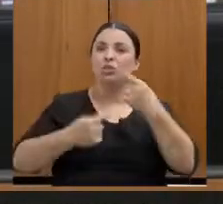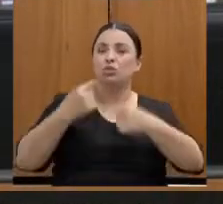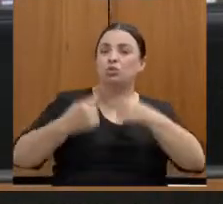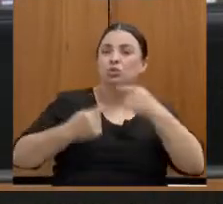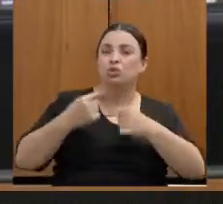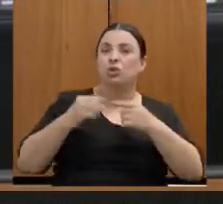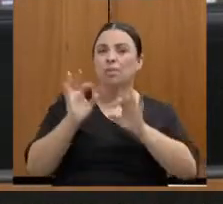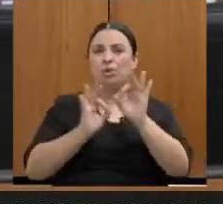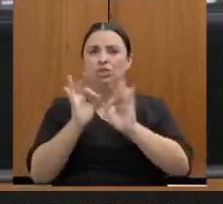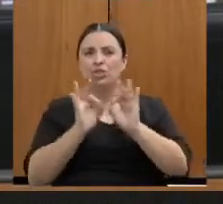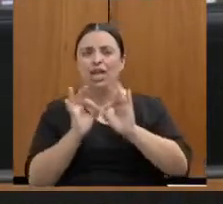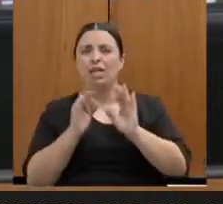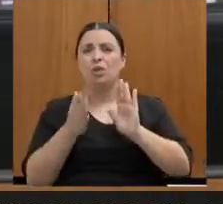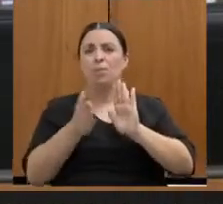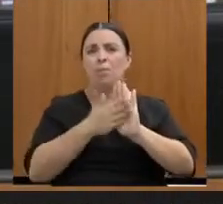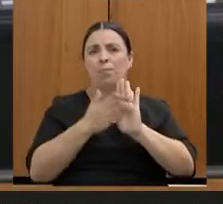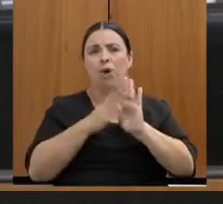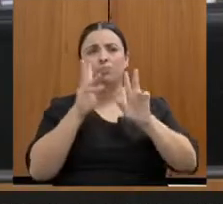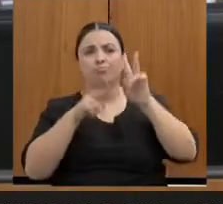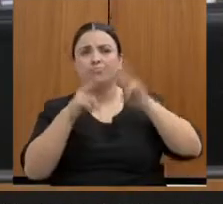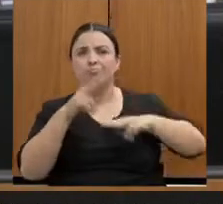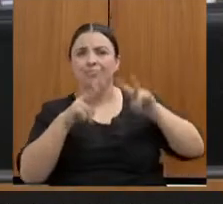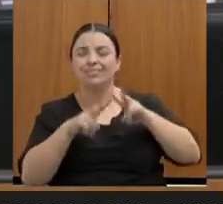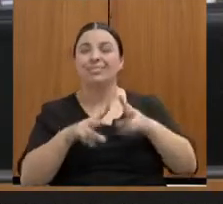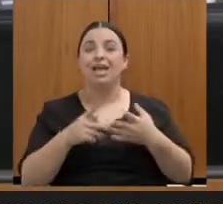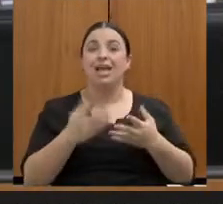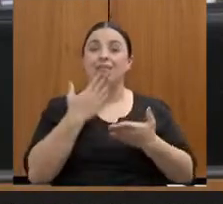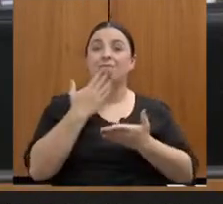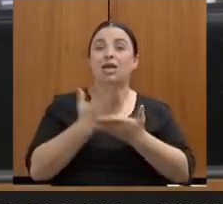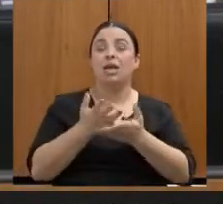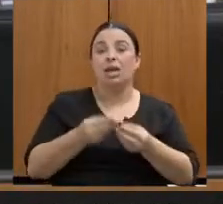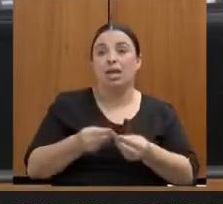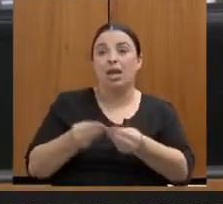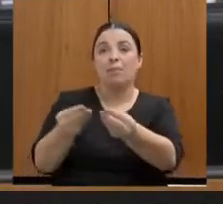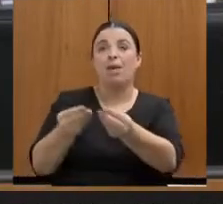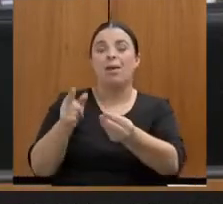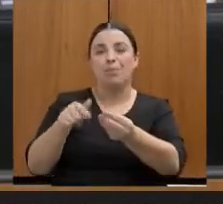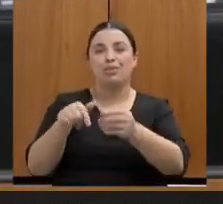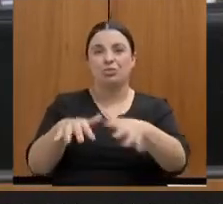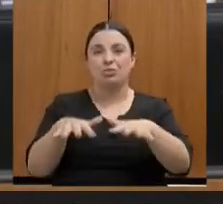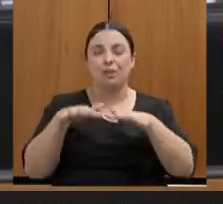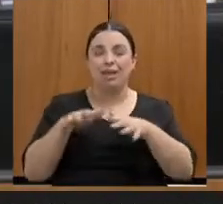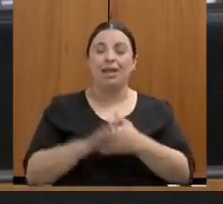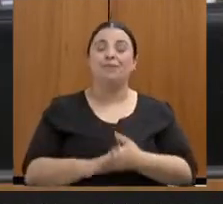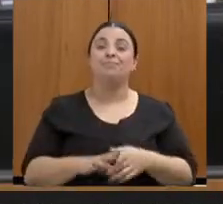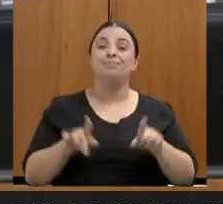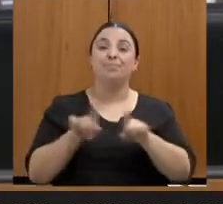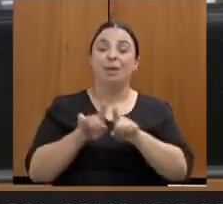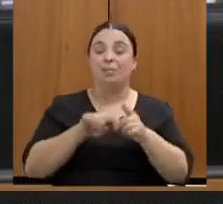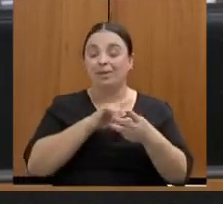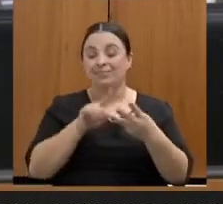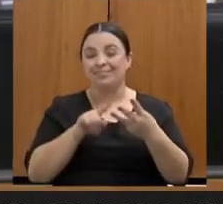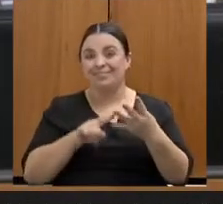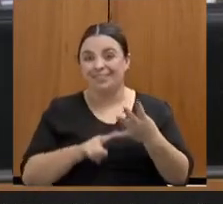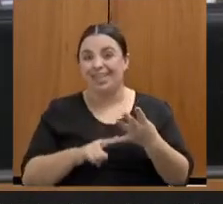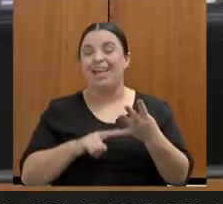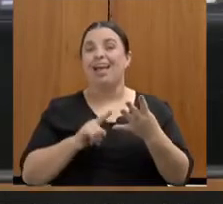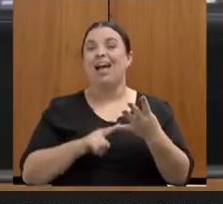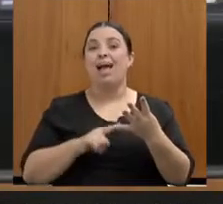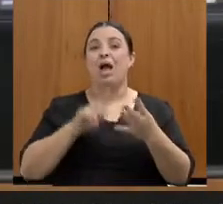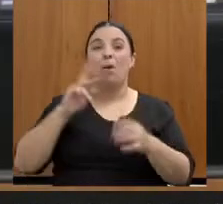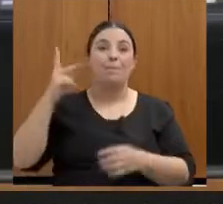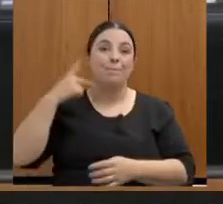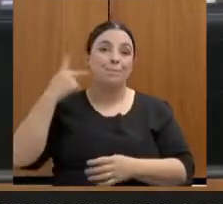propostas e fazer encaminhamentos em plenário. Criamos também a Procuradoria da Mulher, que é um espaço também de